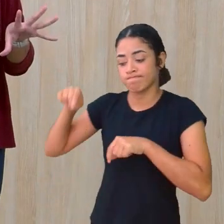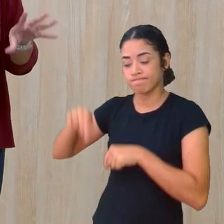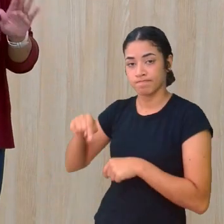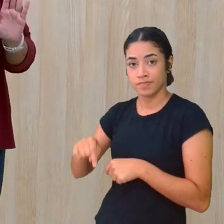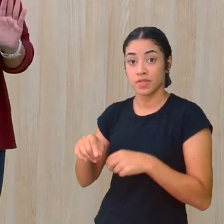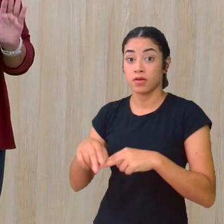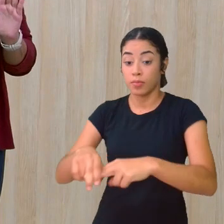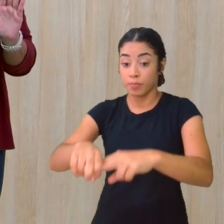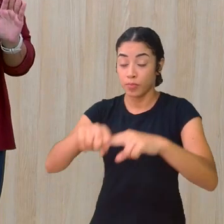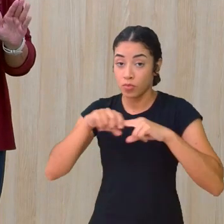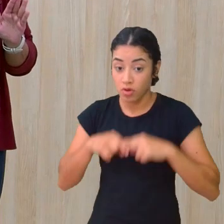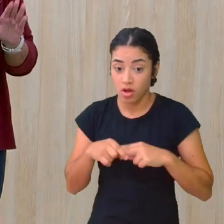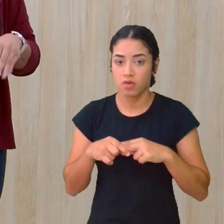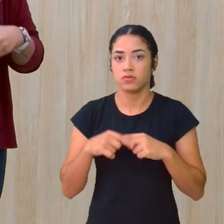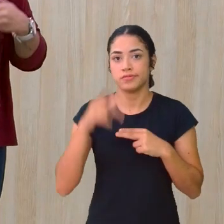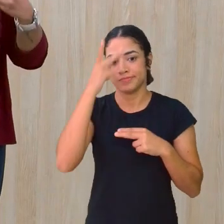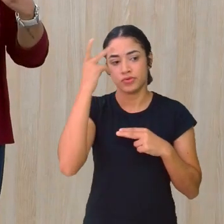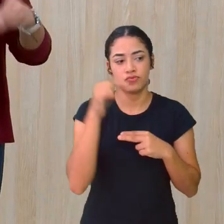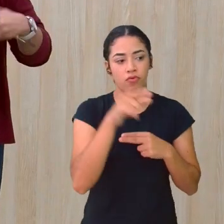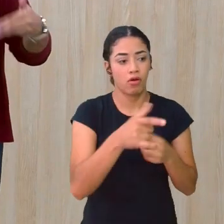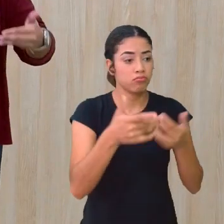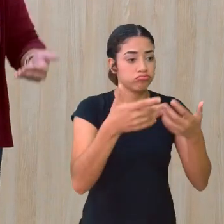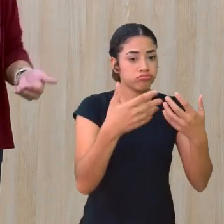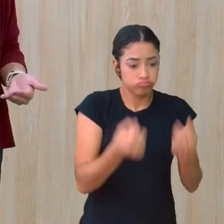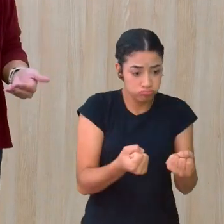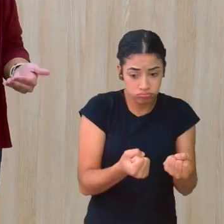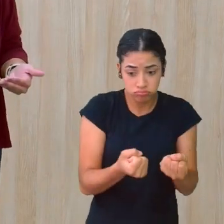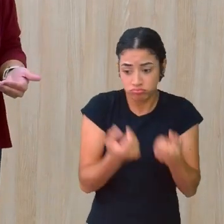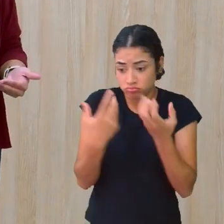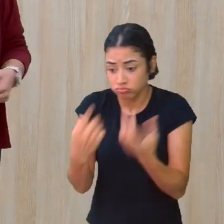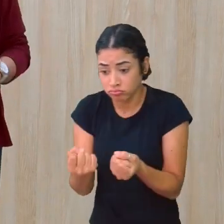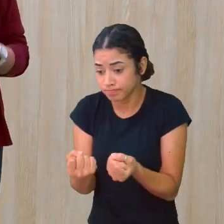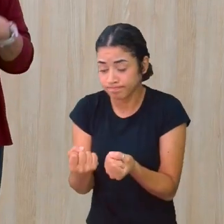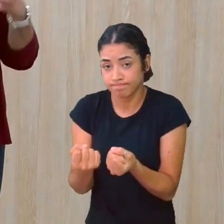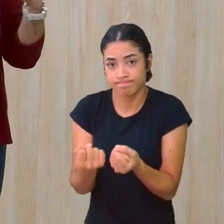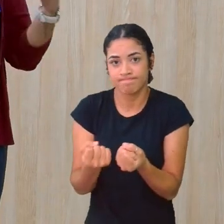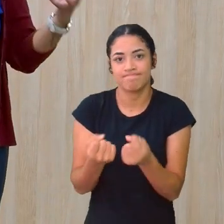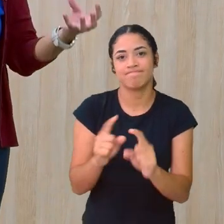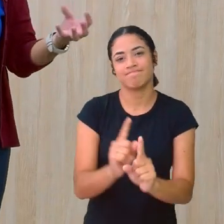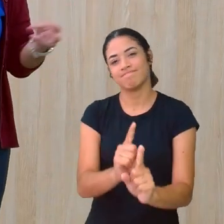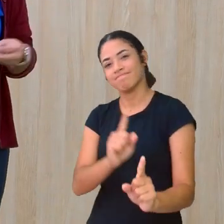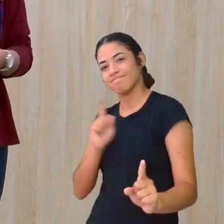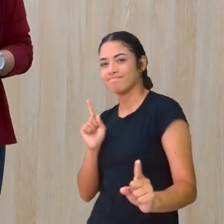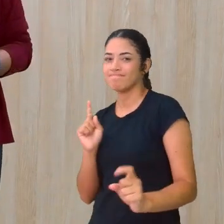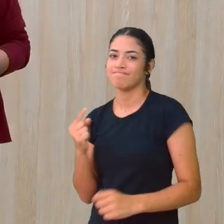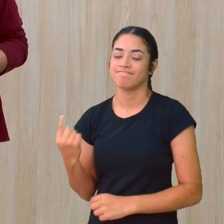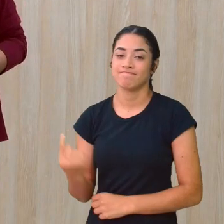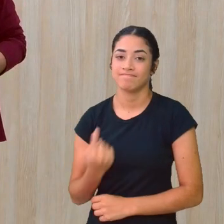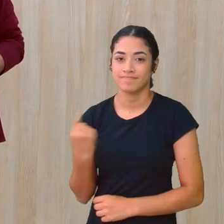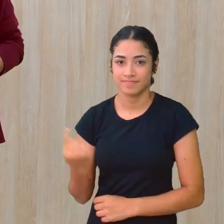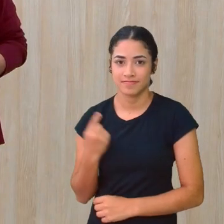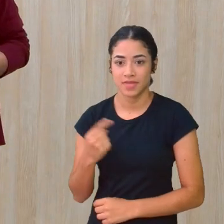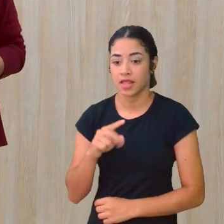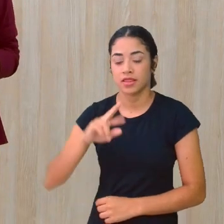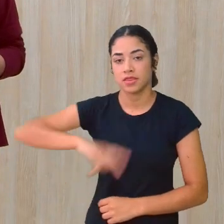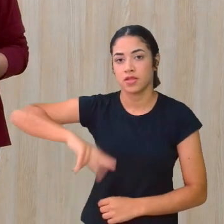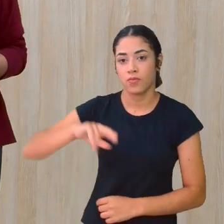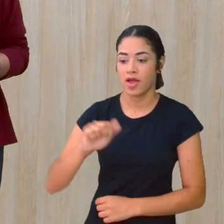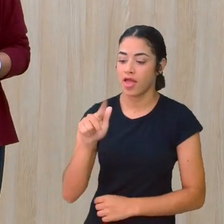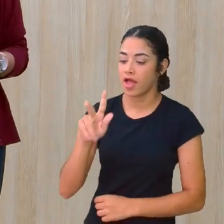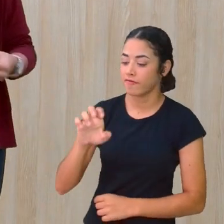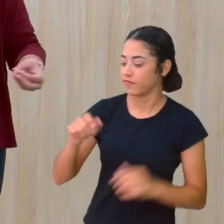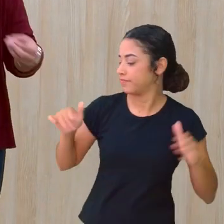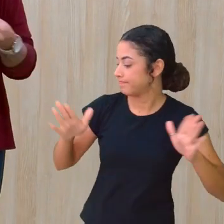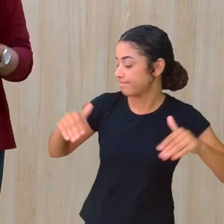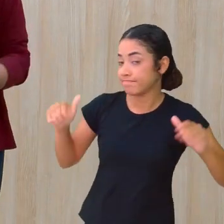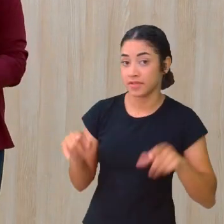essa Negação Em encontrar um lugar pra ele Ele não era ave Ele também não era um quadrúpede